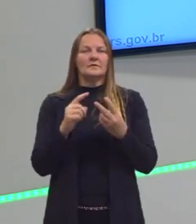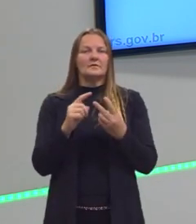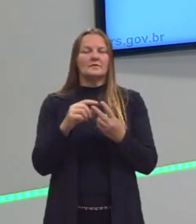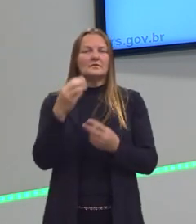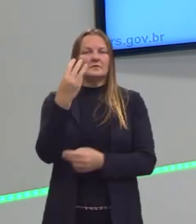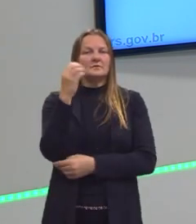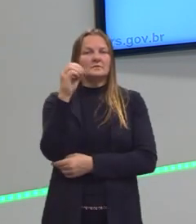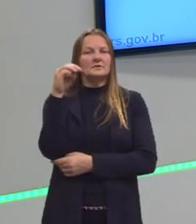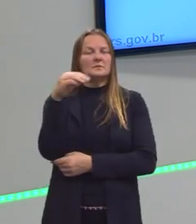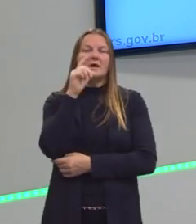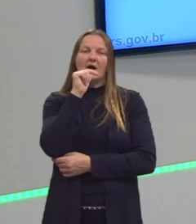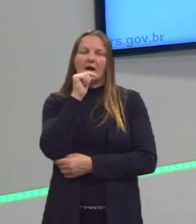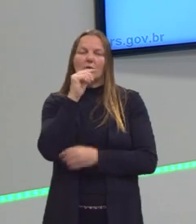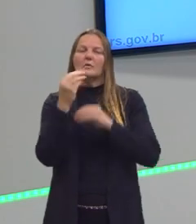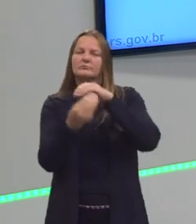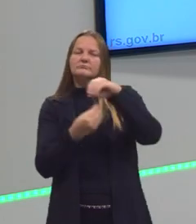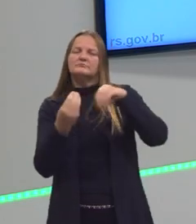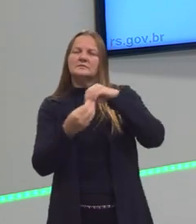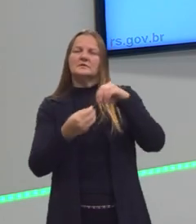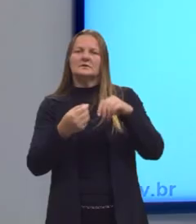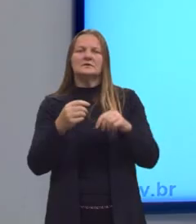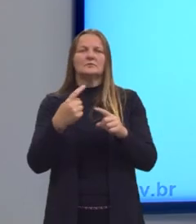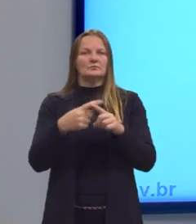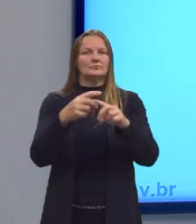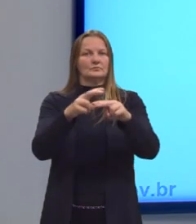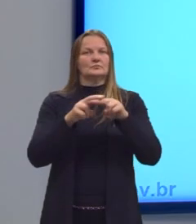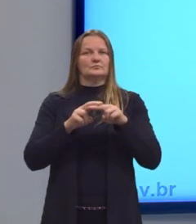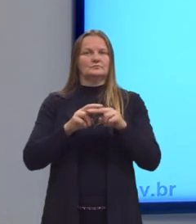ml, é água. Então, é uma mistura,